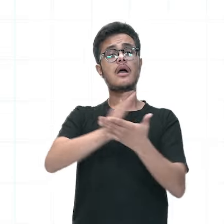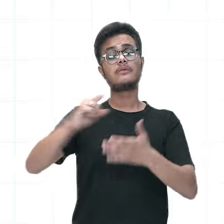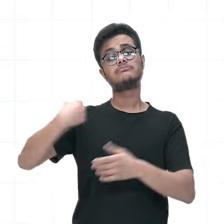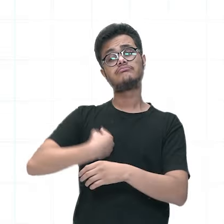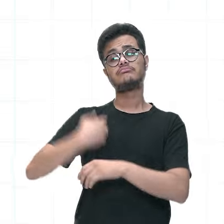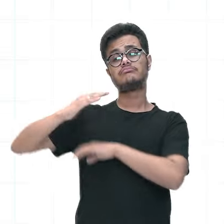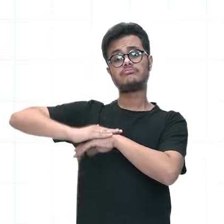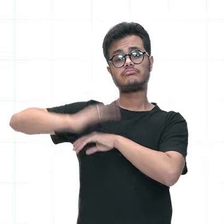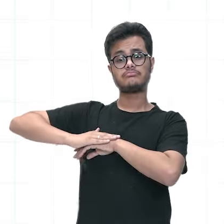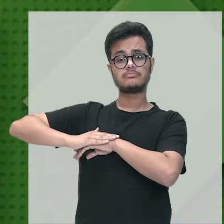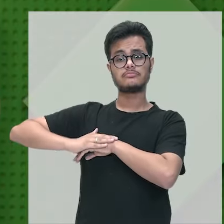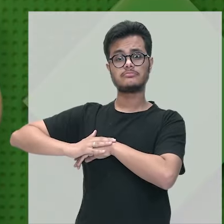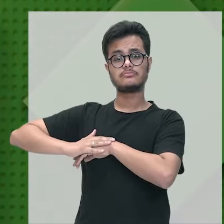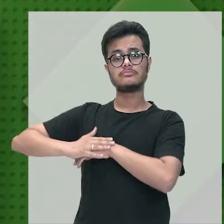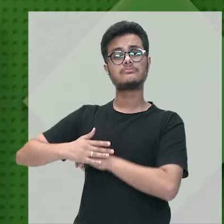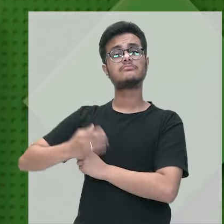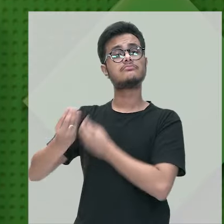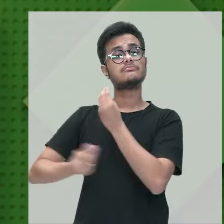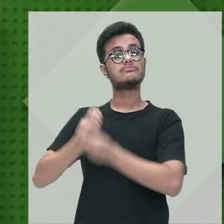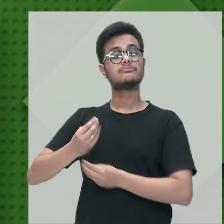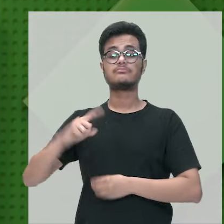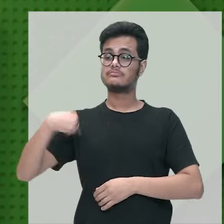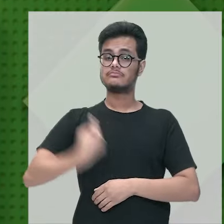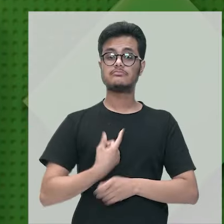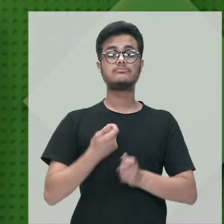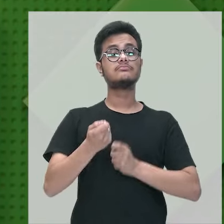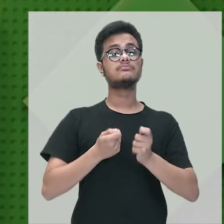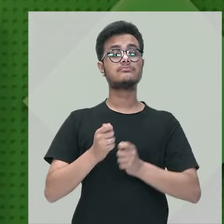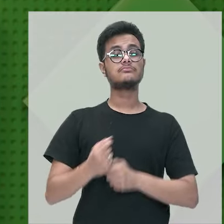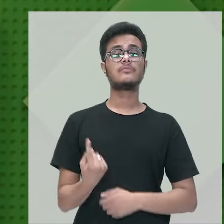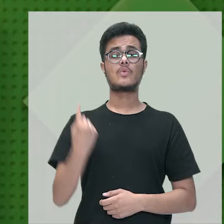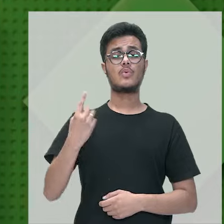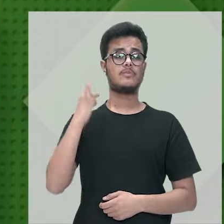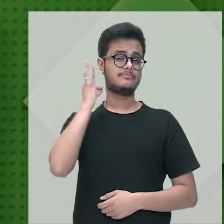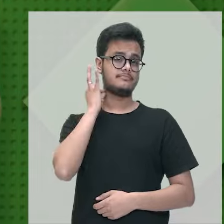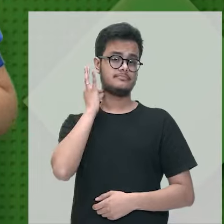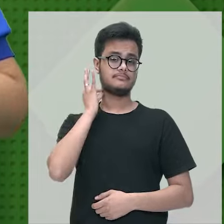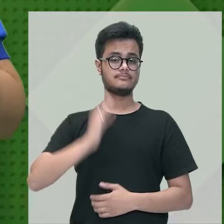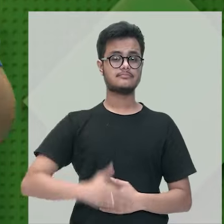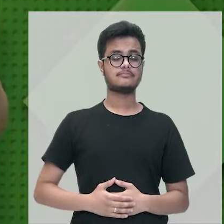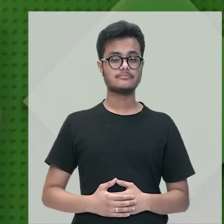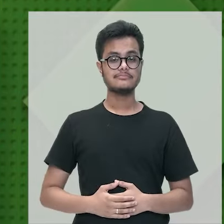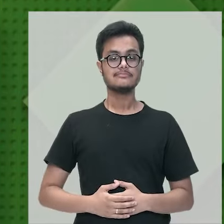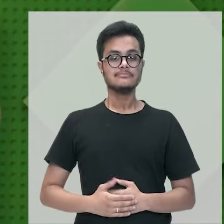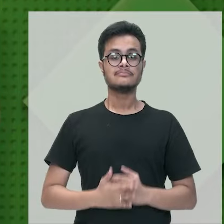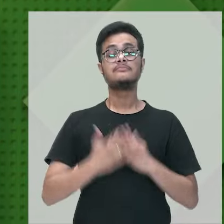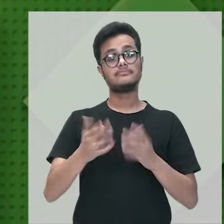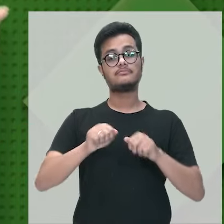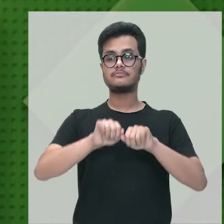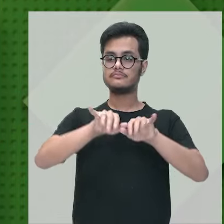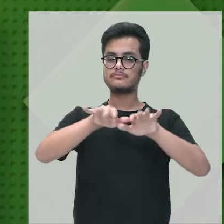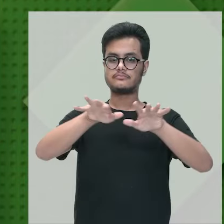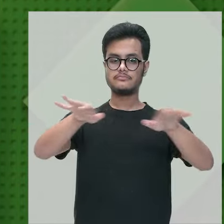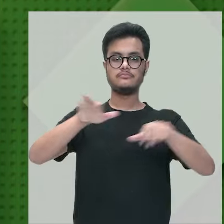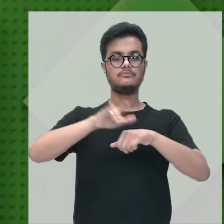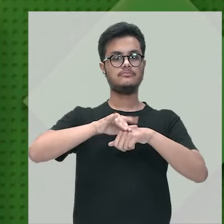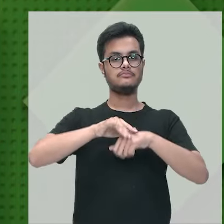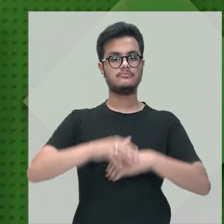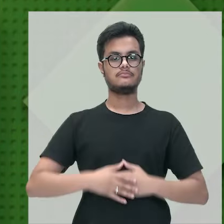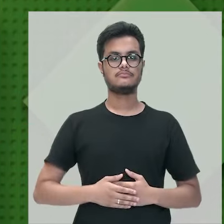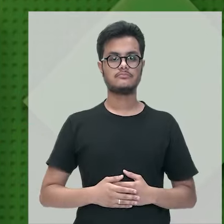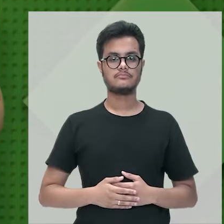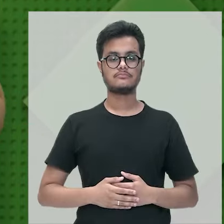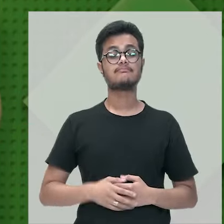atitudes todas essas doenças elas vão ser transmitidas por um único mosquito que pode levar a transmitir